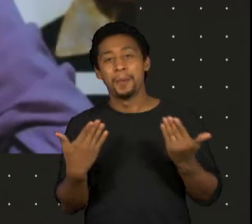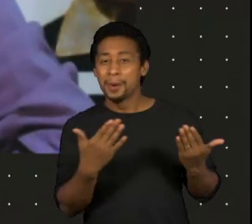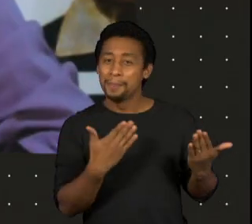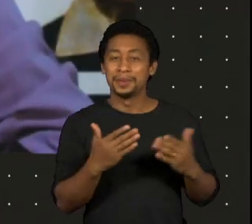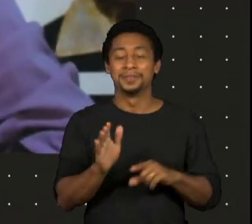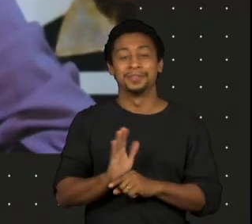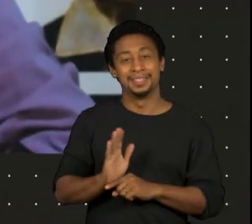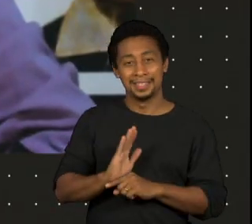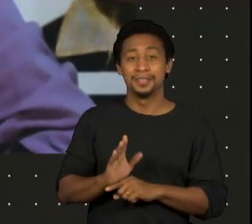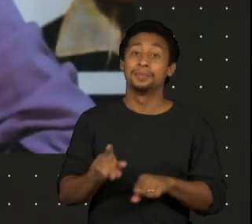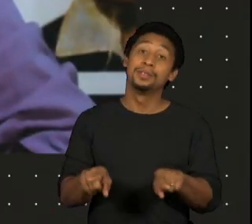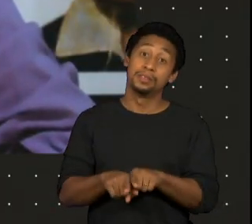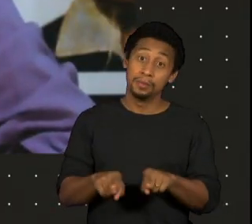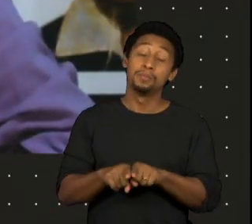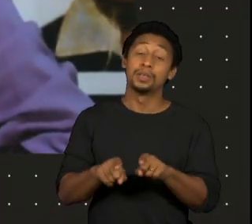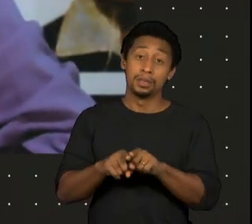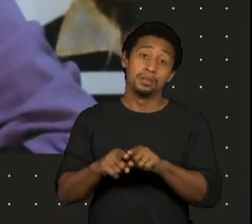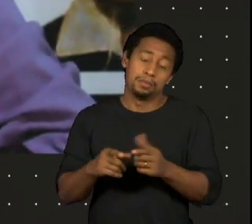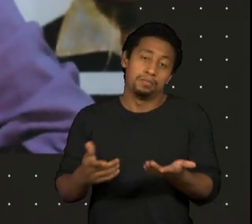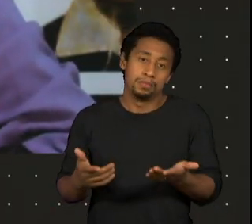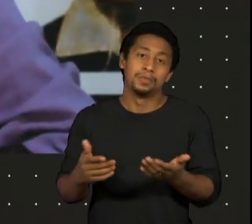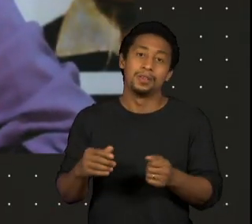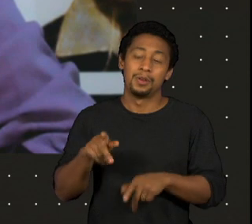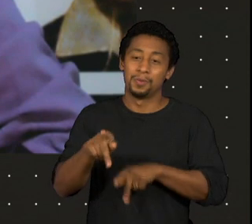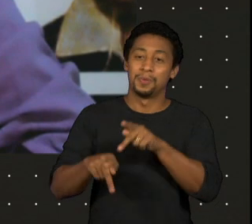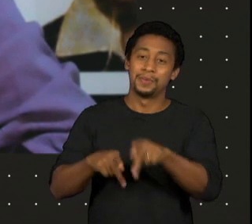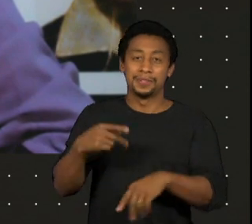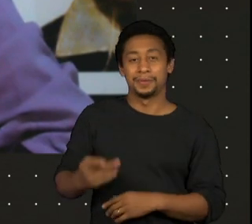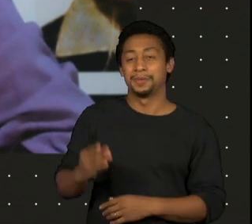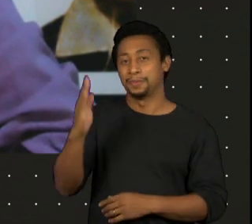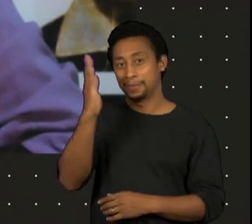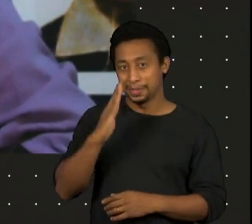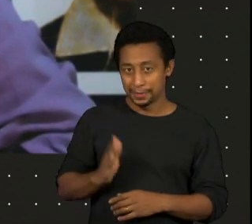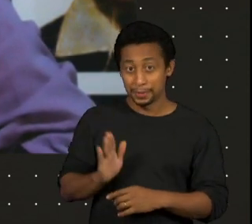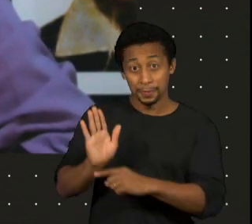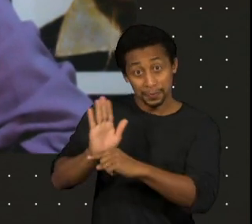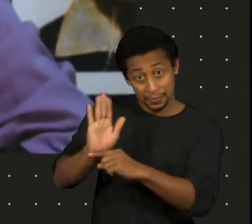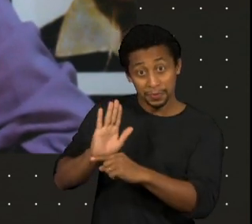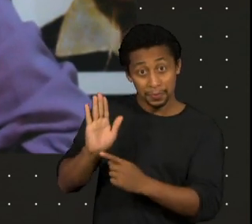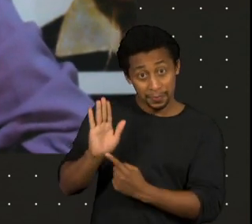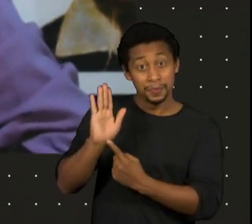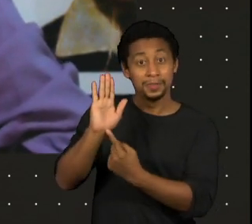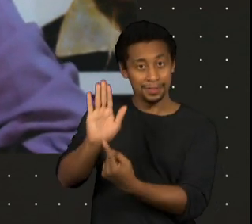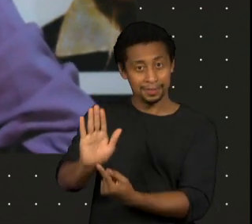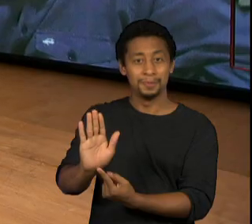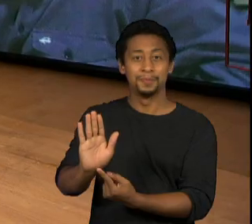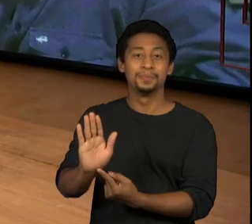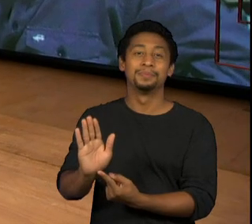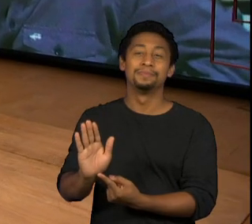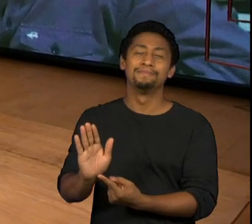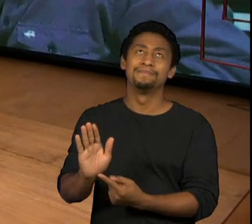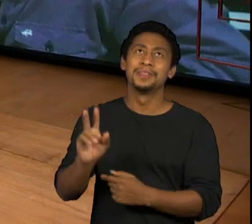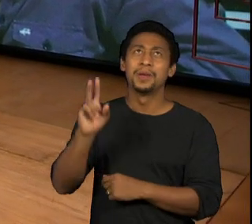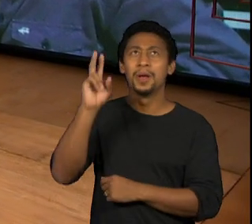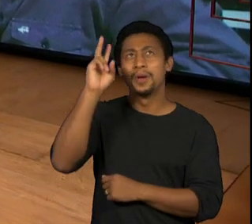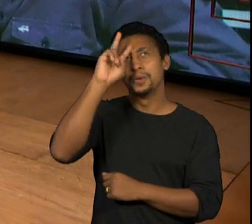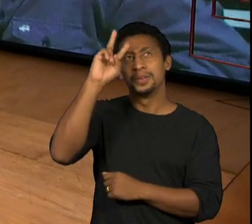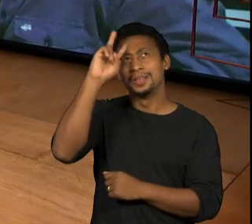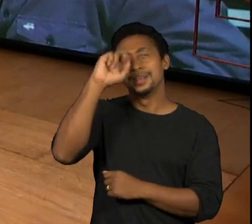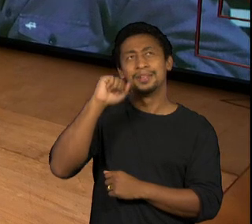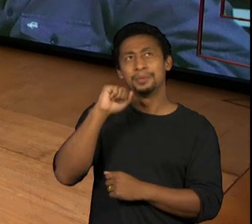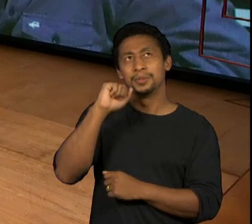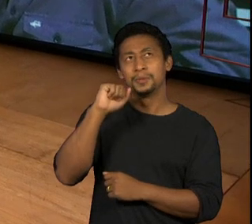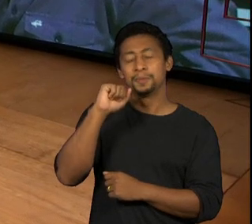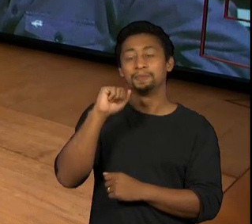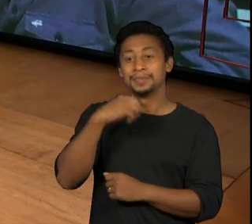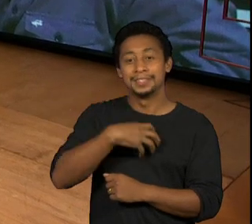evidentemente, e sobre a realidade brasileira que esses filmes, de alguma forma, abordavam, né? Eu lembro que foi um